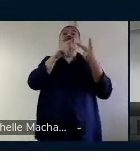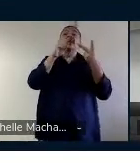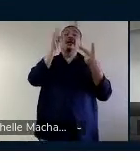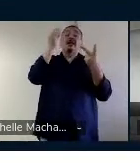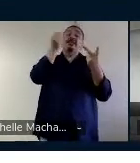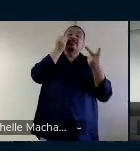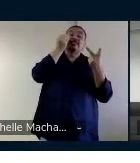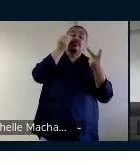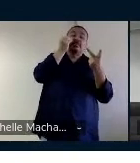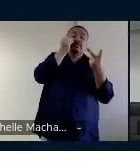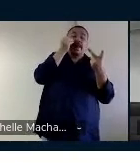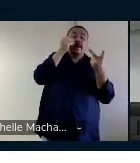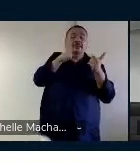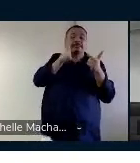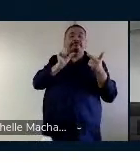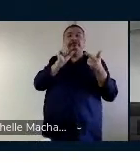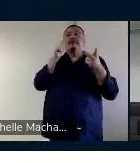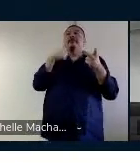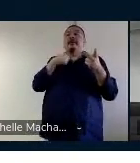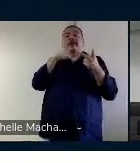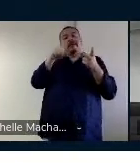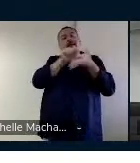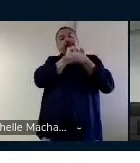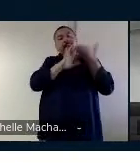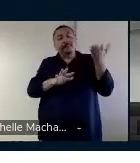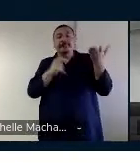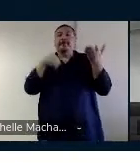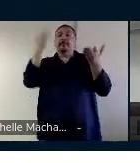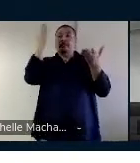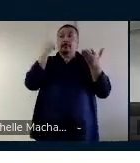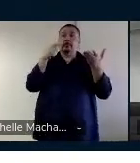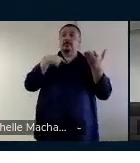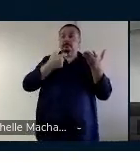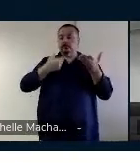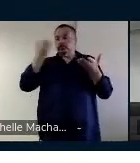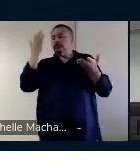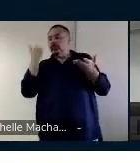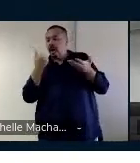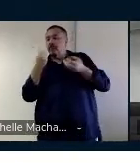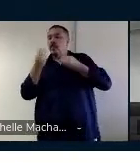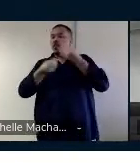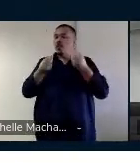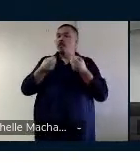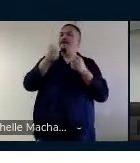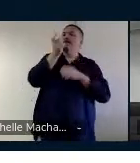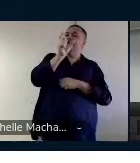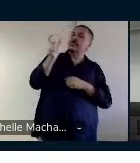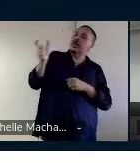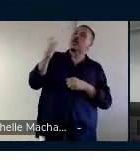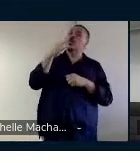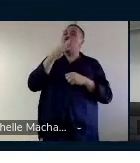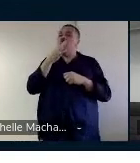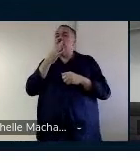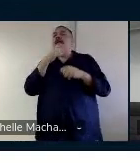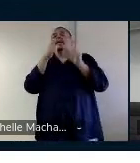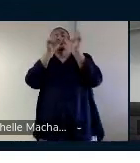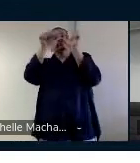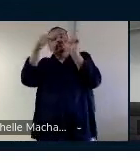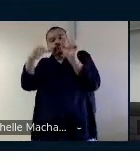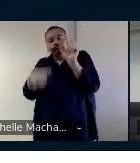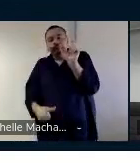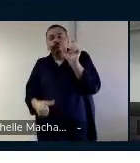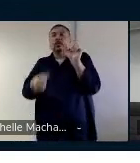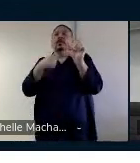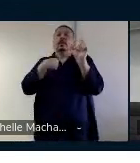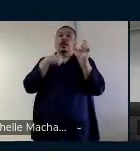que foi uma atividade para verificar o domínio deles, das palavras, dos processos derivacionais,